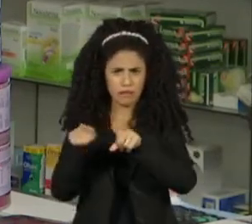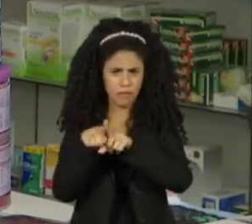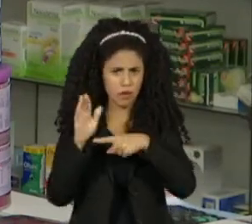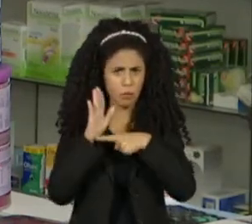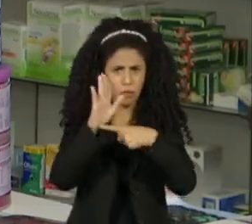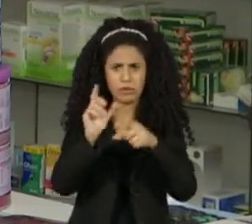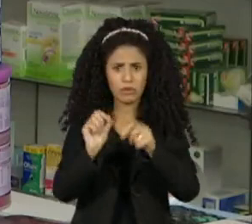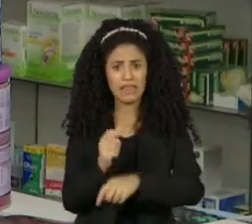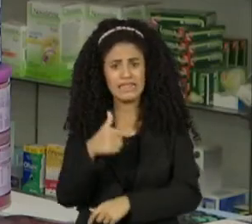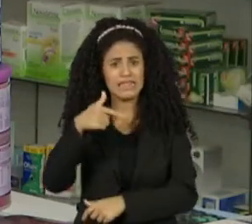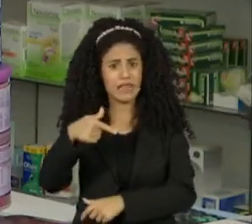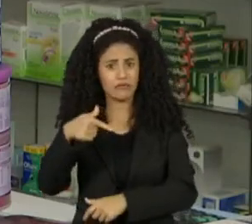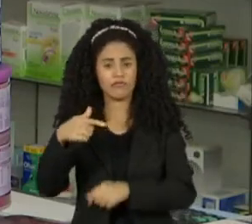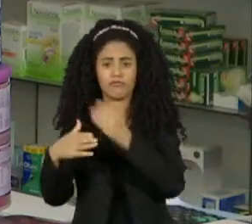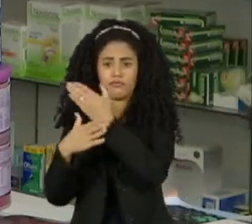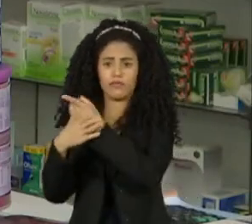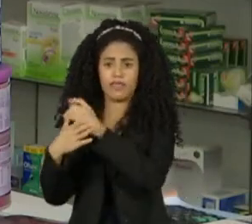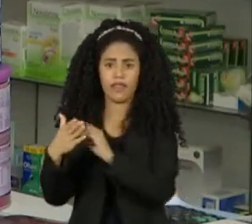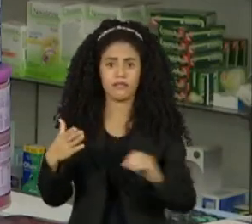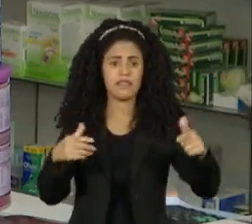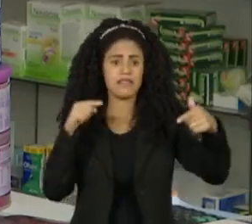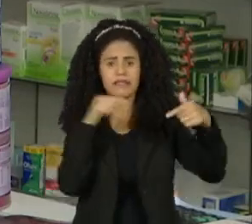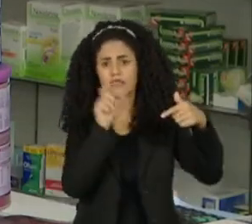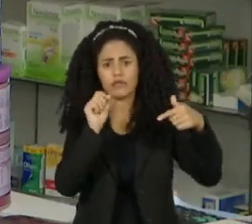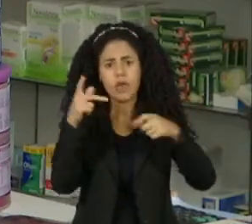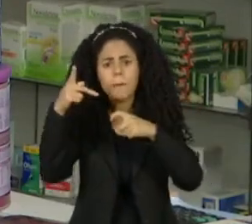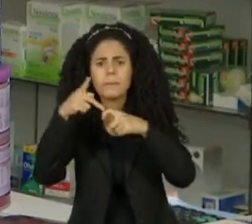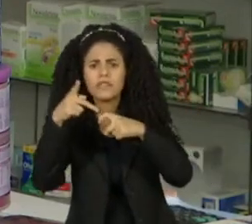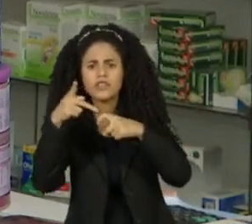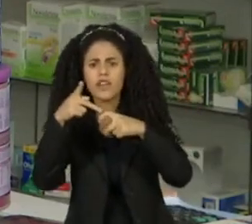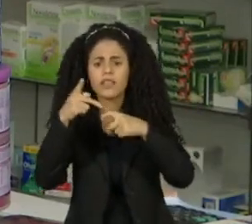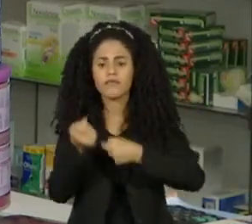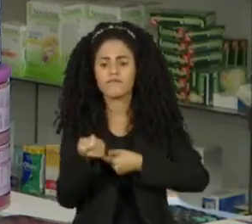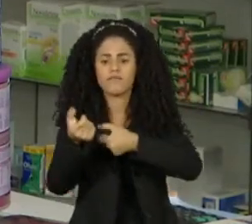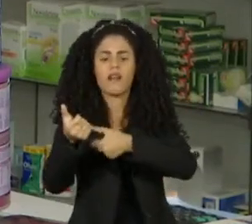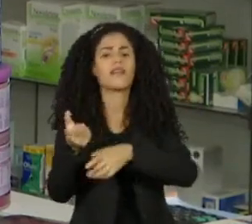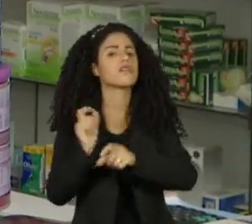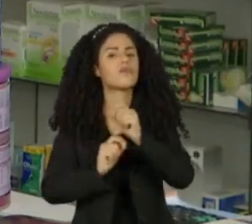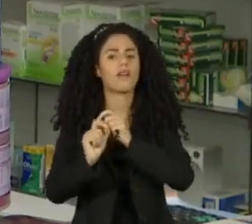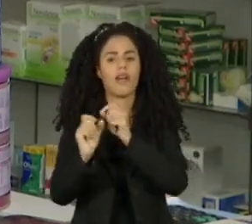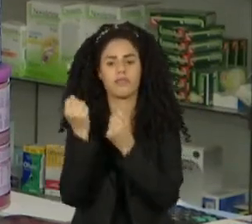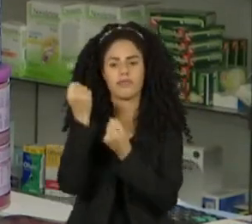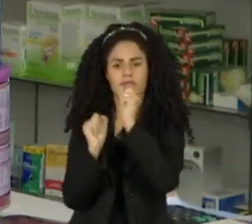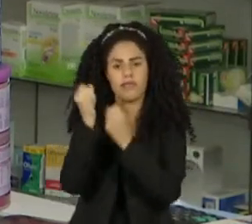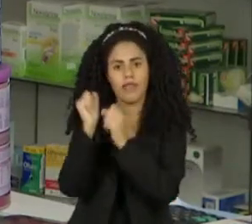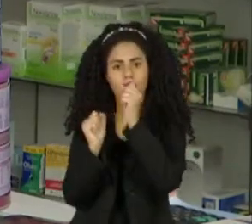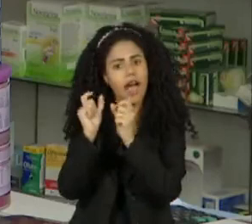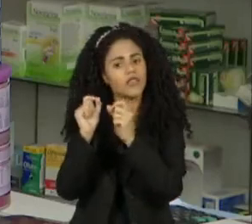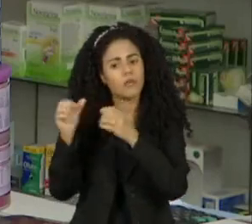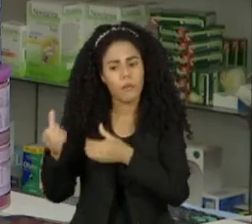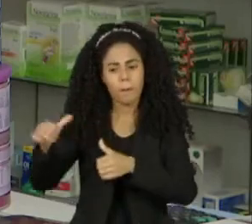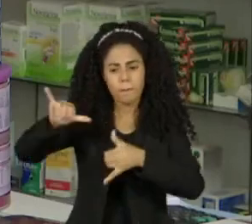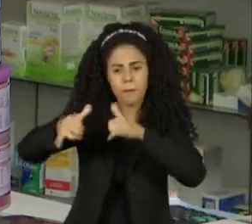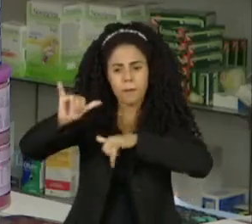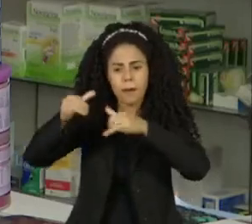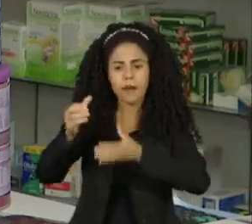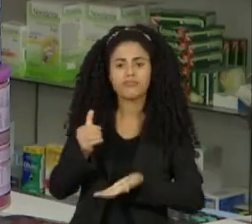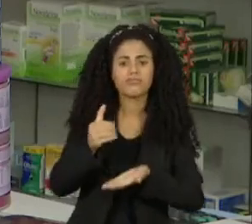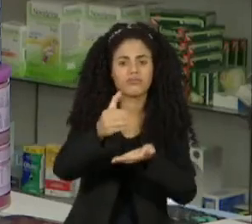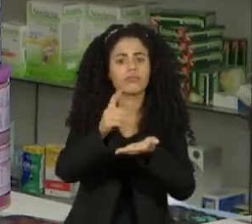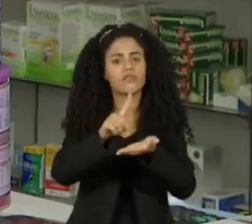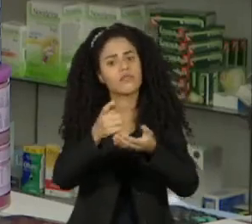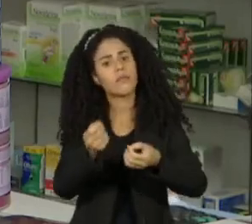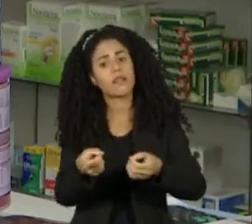aponta que 7 a cada 10 pediatras recebem benefícios das fabricantes de fórmulas infantis como estímulo para